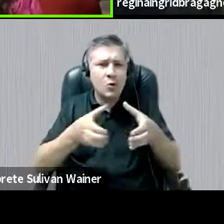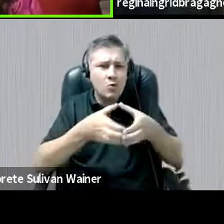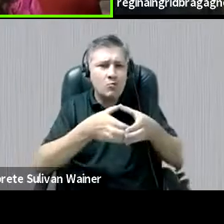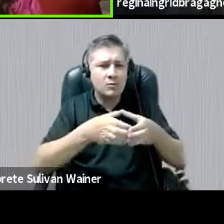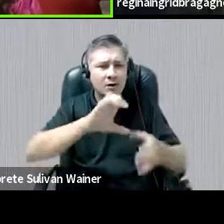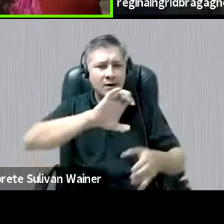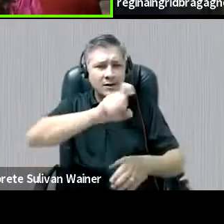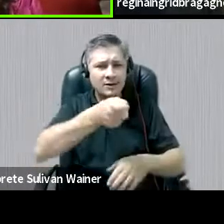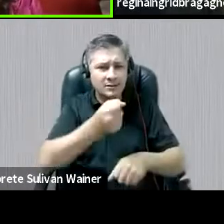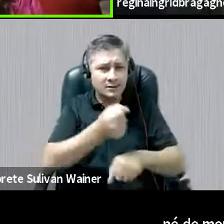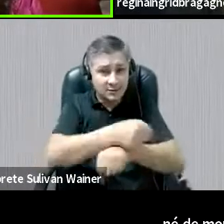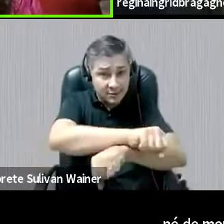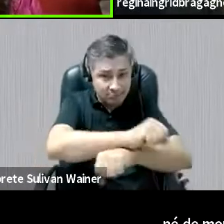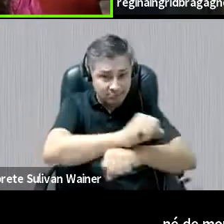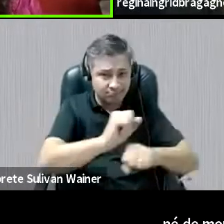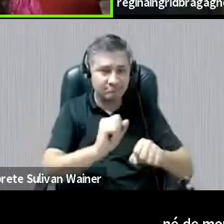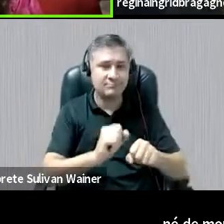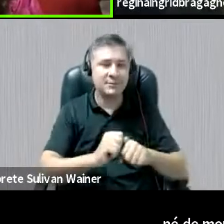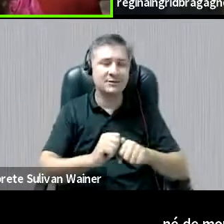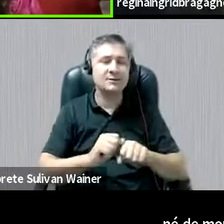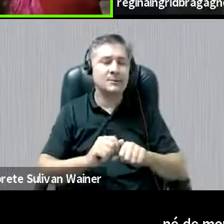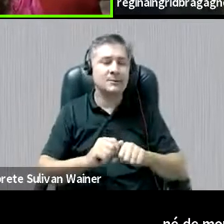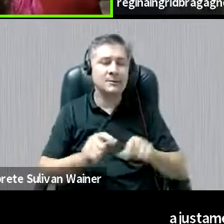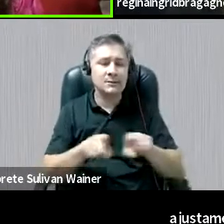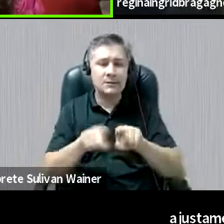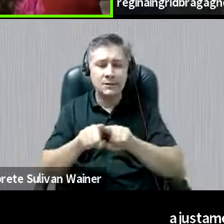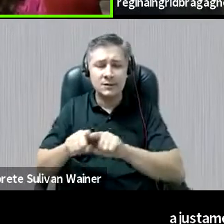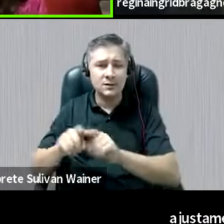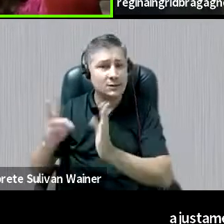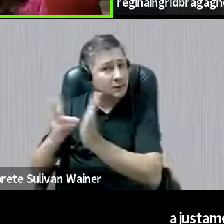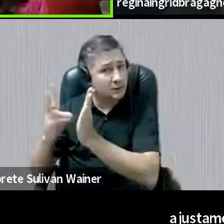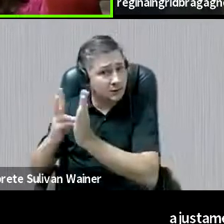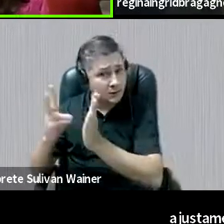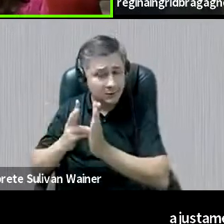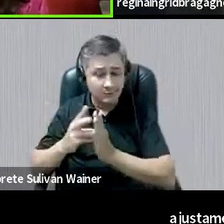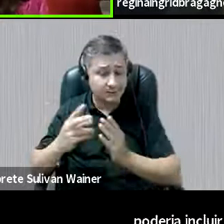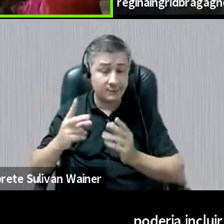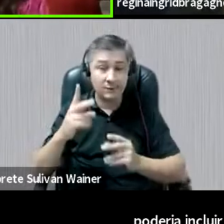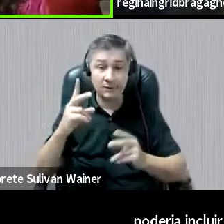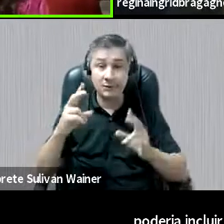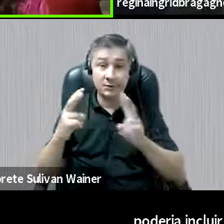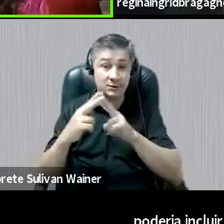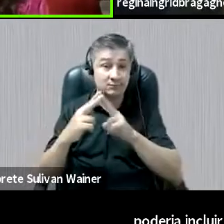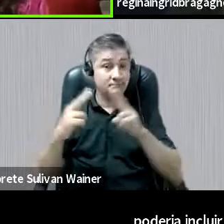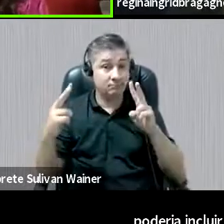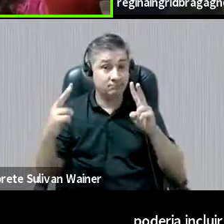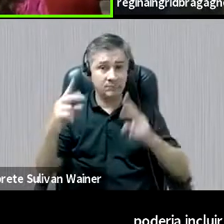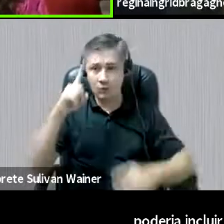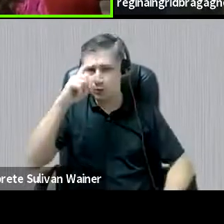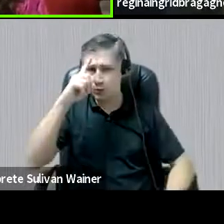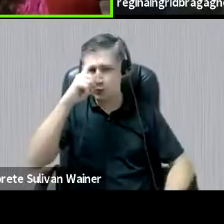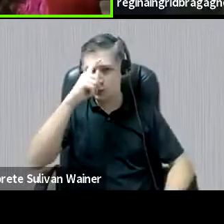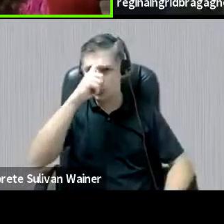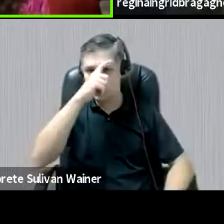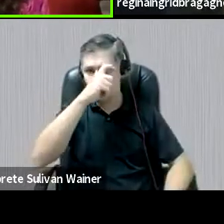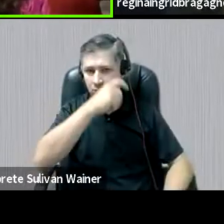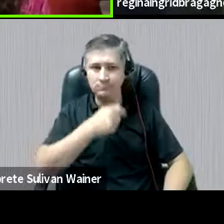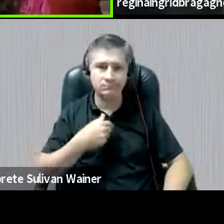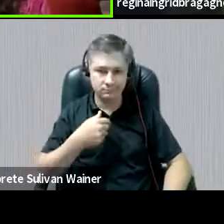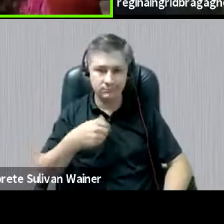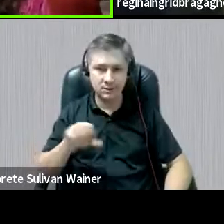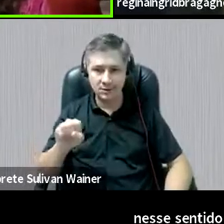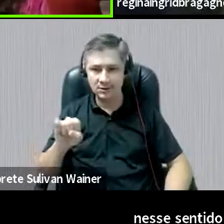indígenas, de como é difícil você fazer qualquer coisa online a longa distância. Então, a Silvia